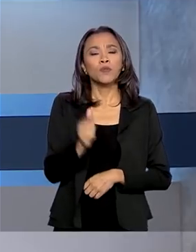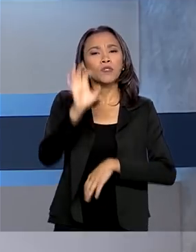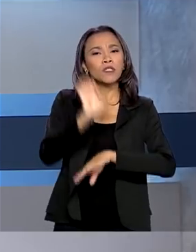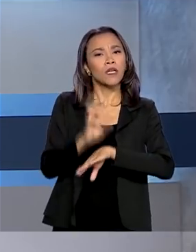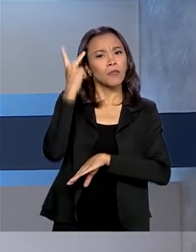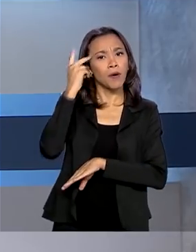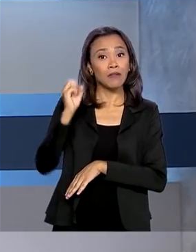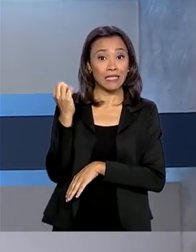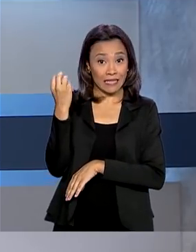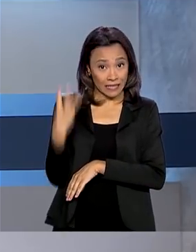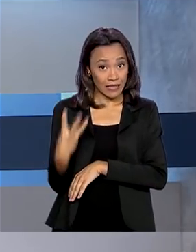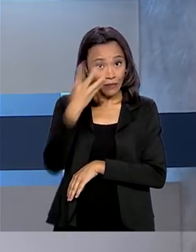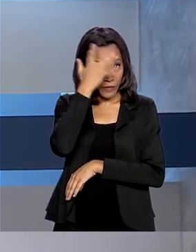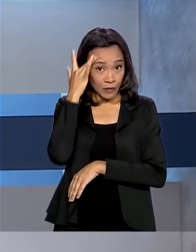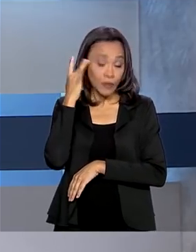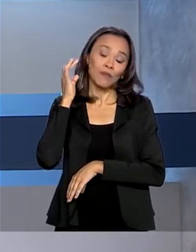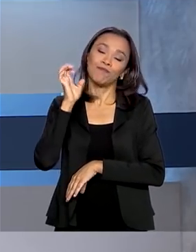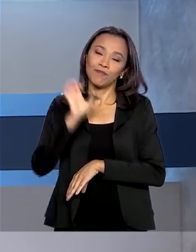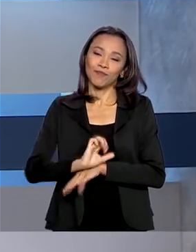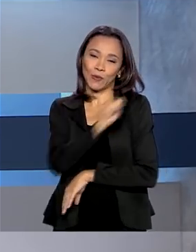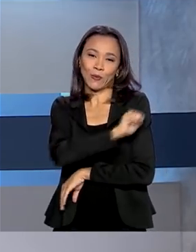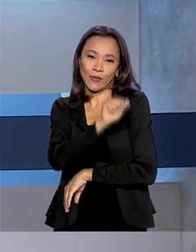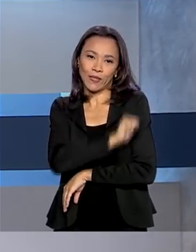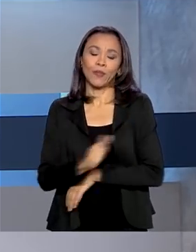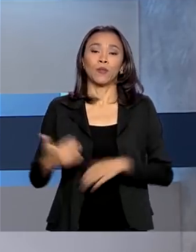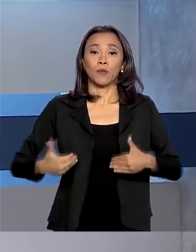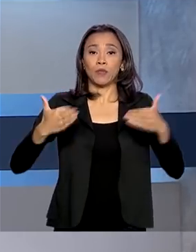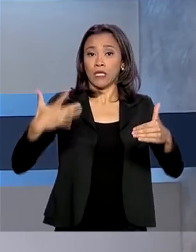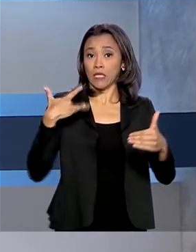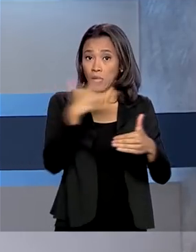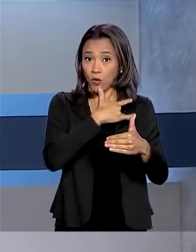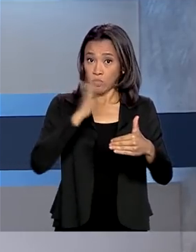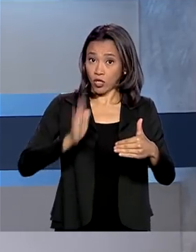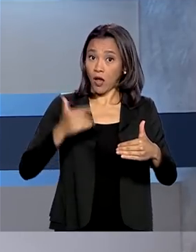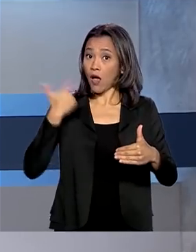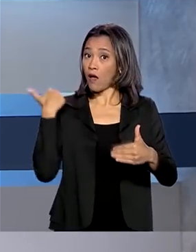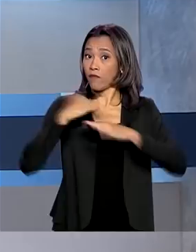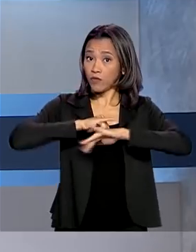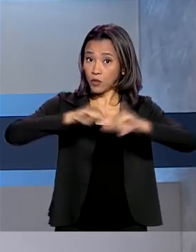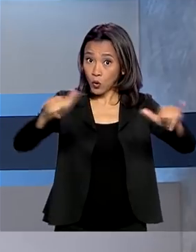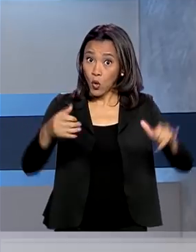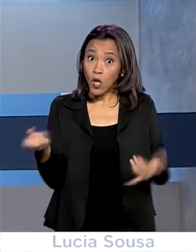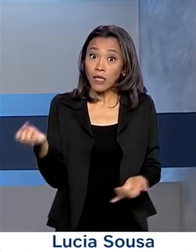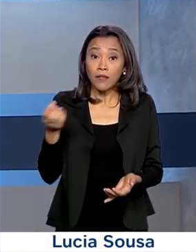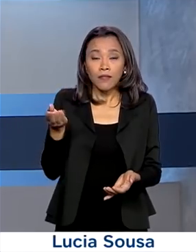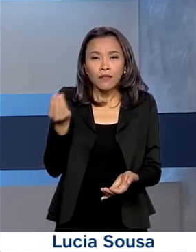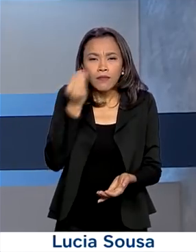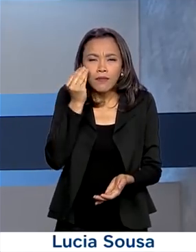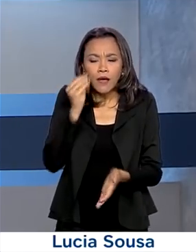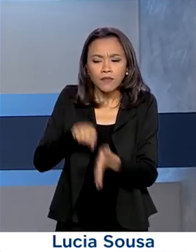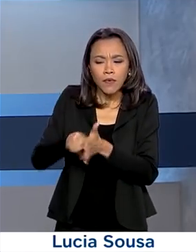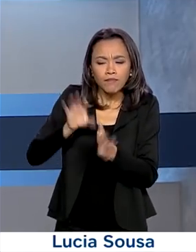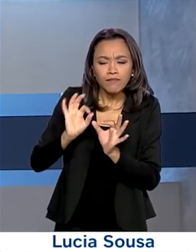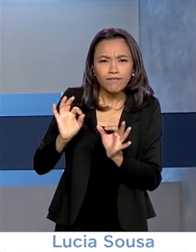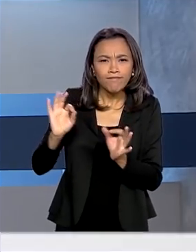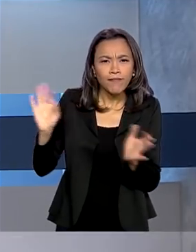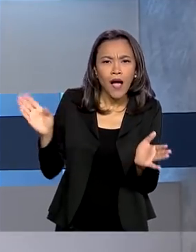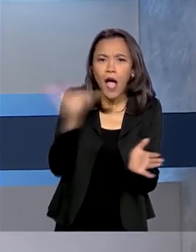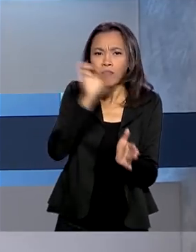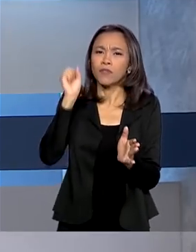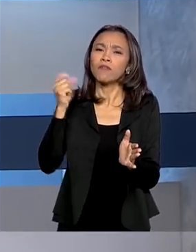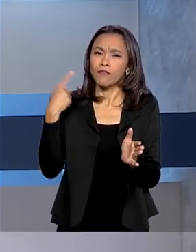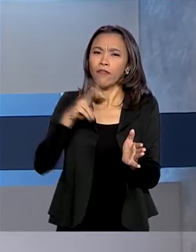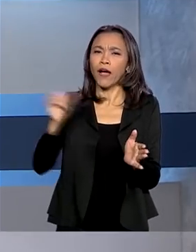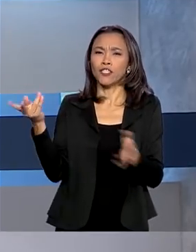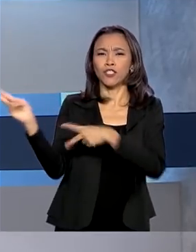3 no Rio de Janeiro. O Ministério da Saúde informou que novos testes rápidos vão chegar da China nas próximas semanas e serão